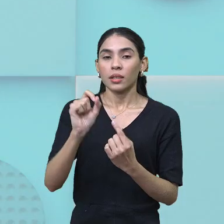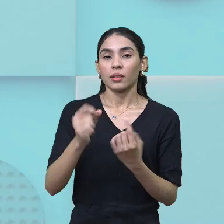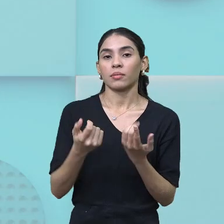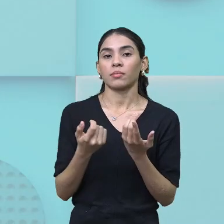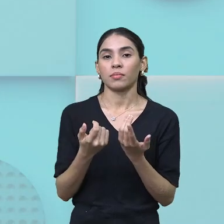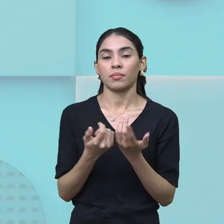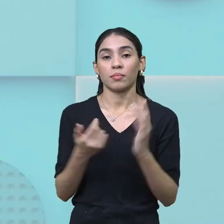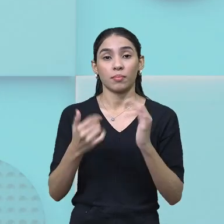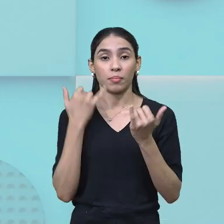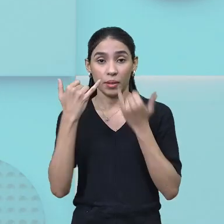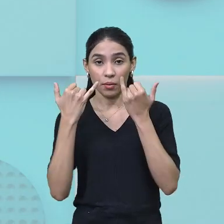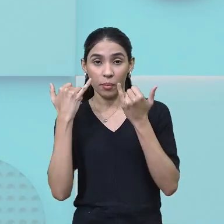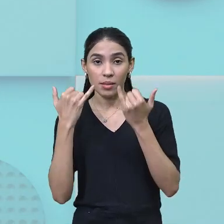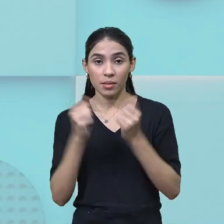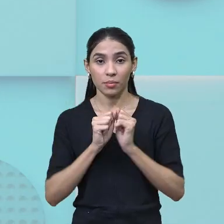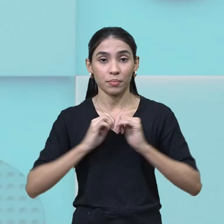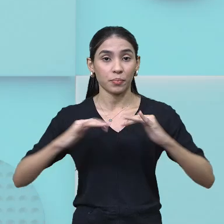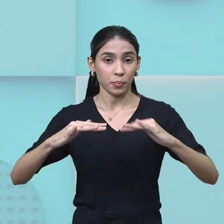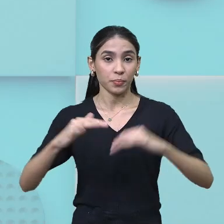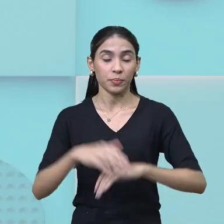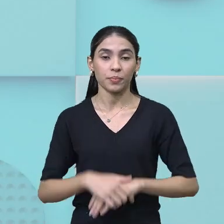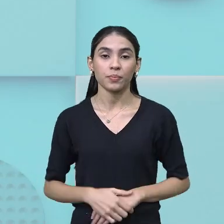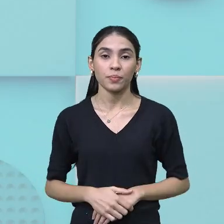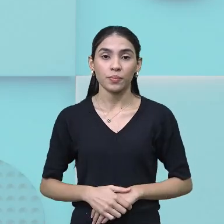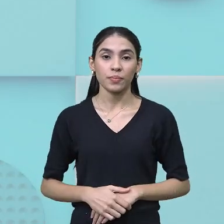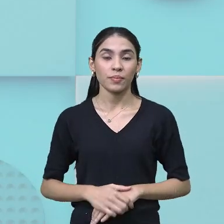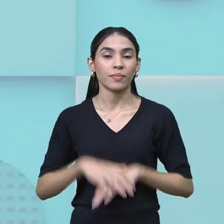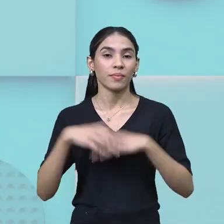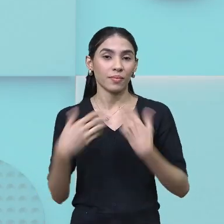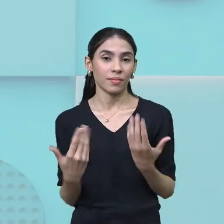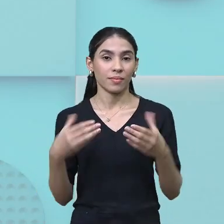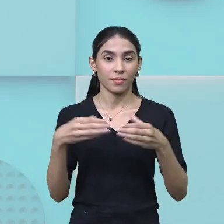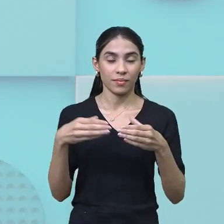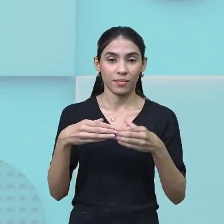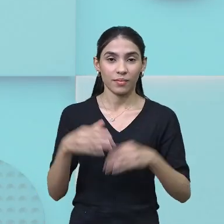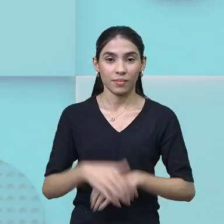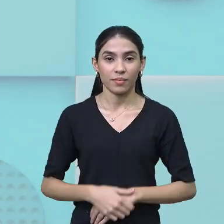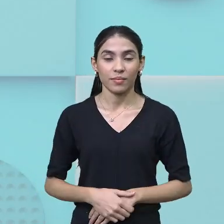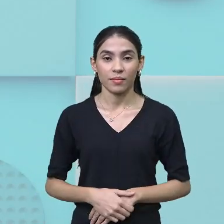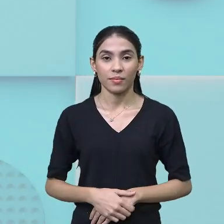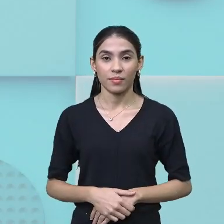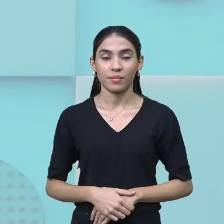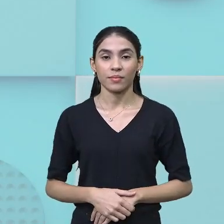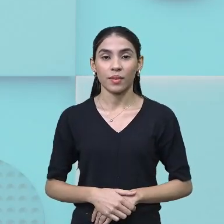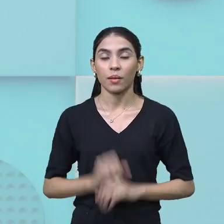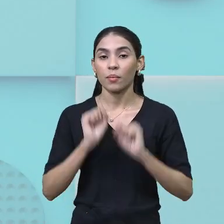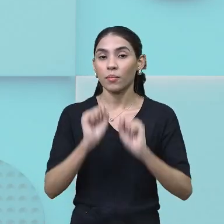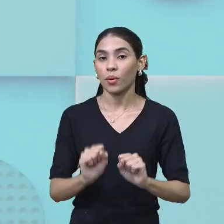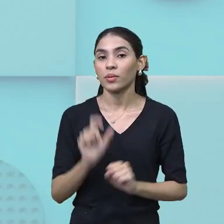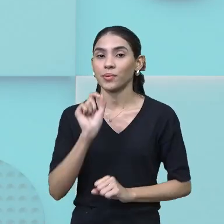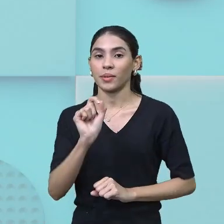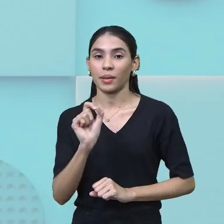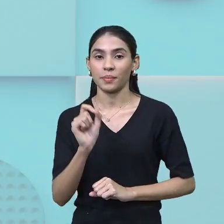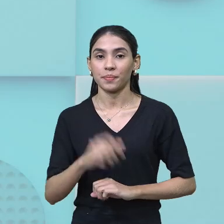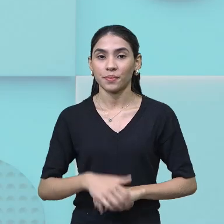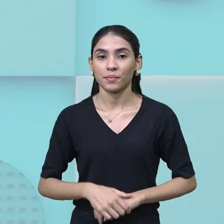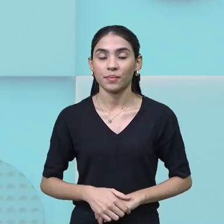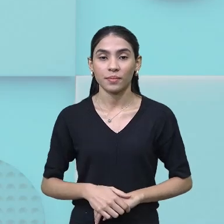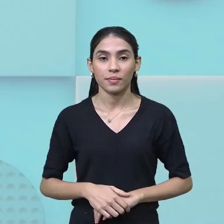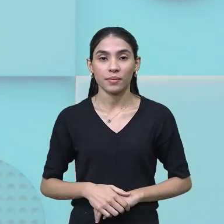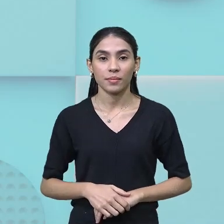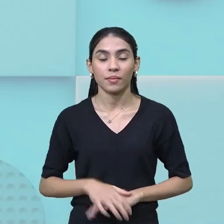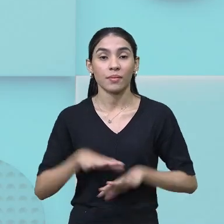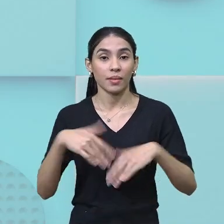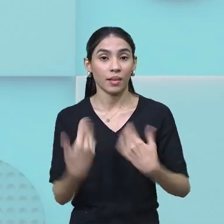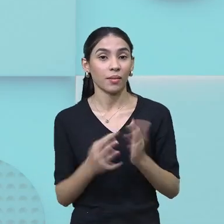informação, né? Então, turmas, pode-se observar que o